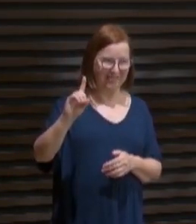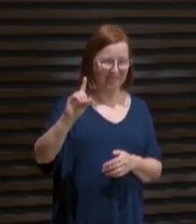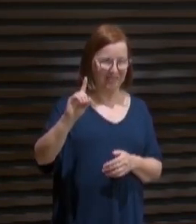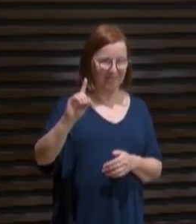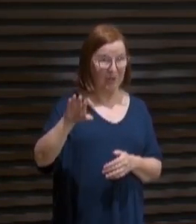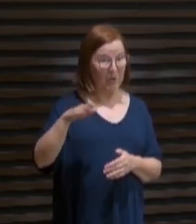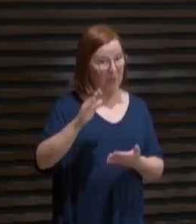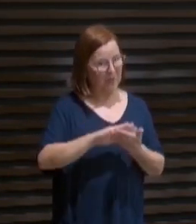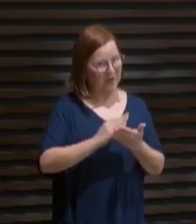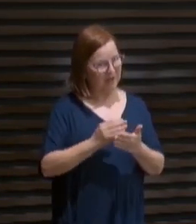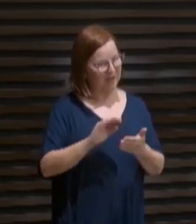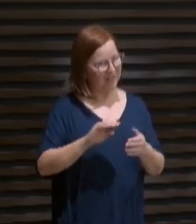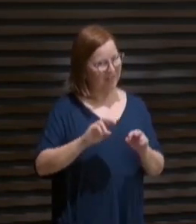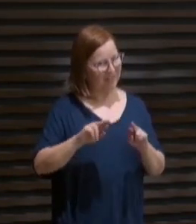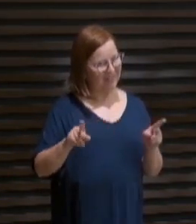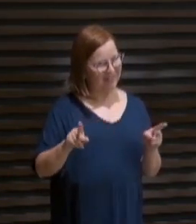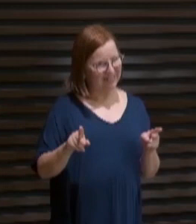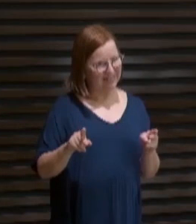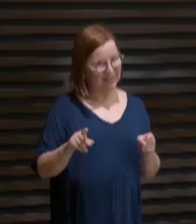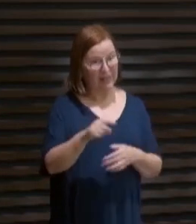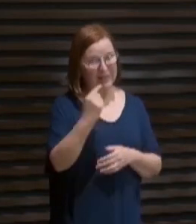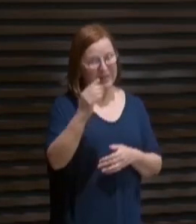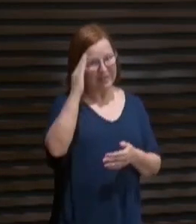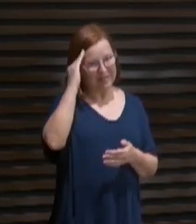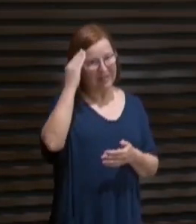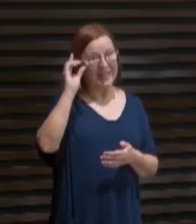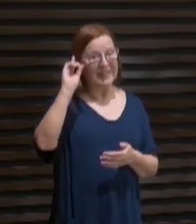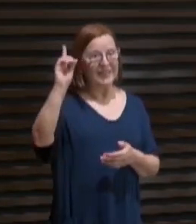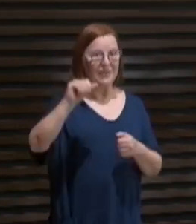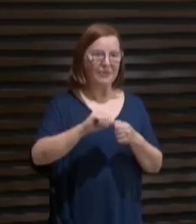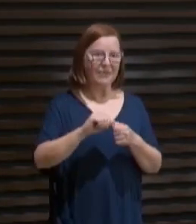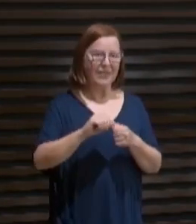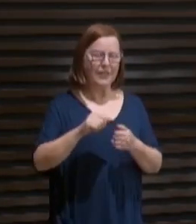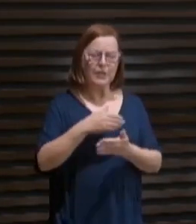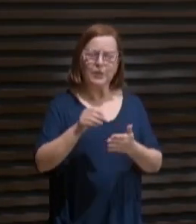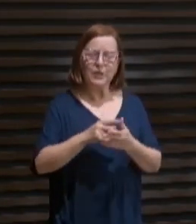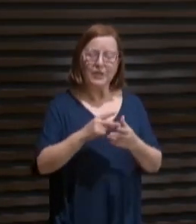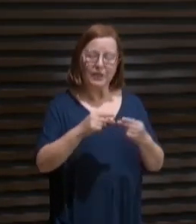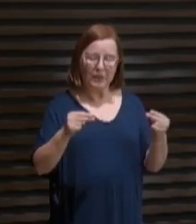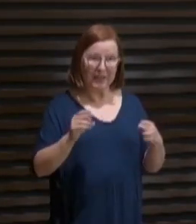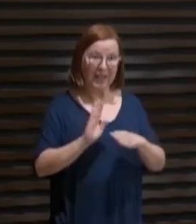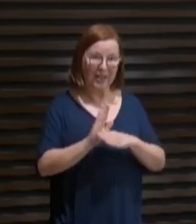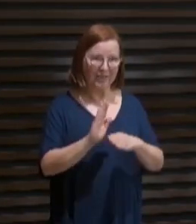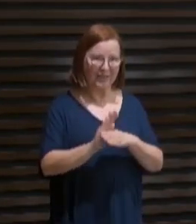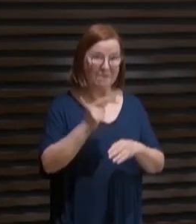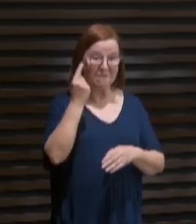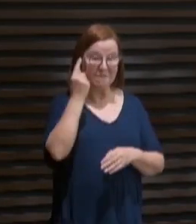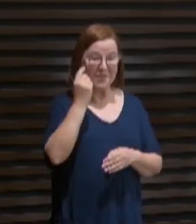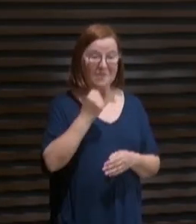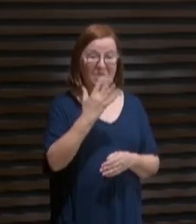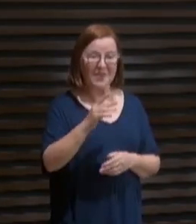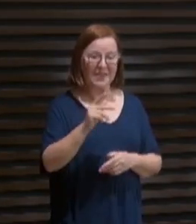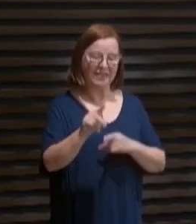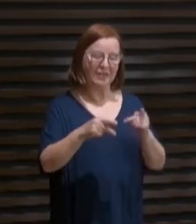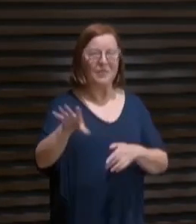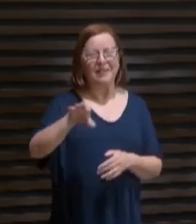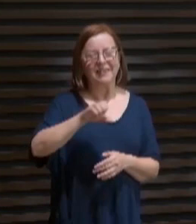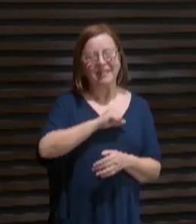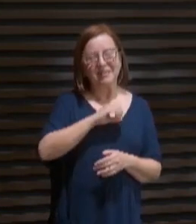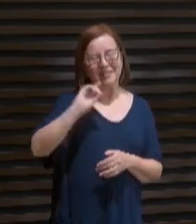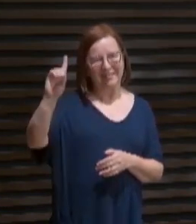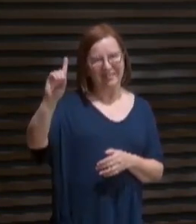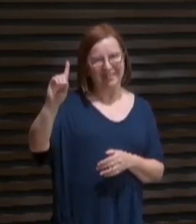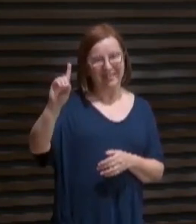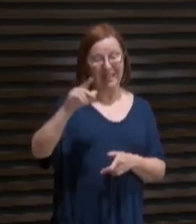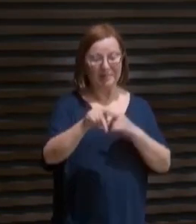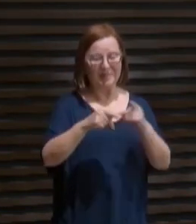versão, sabemos que Deus faz com que todas as coisas cooperem para o bem daqueles que o amam, daqueles que